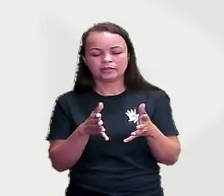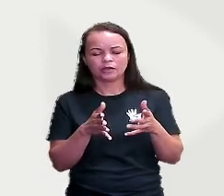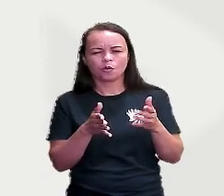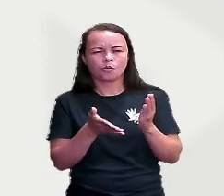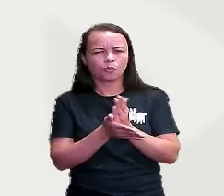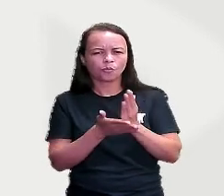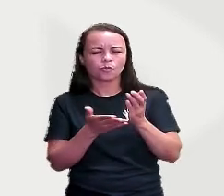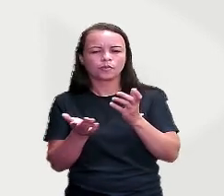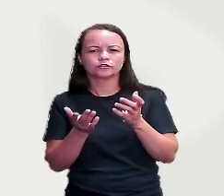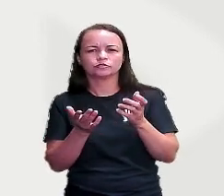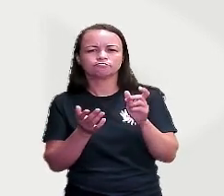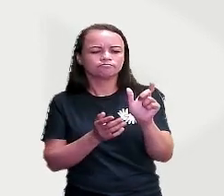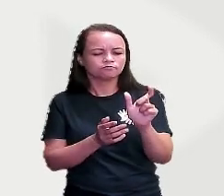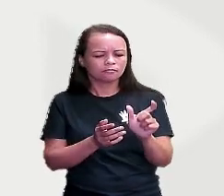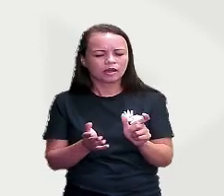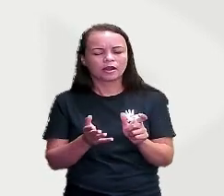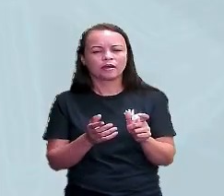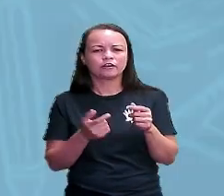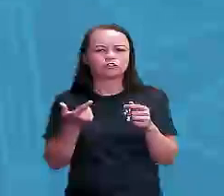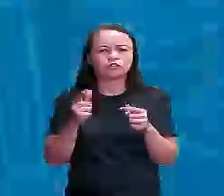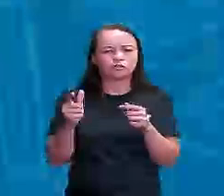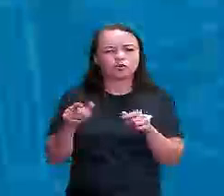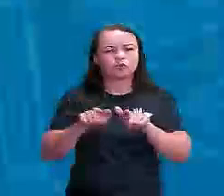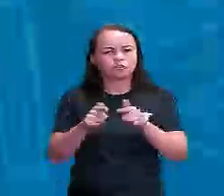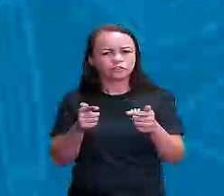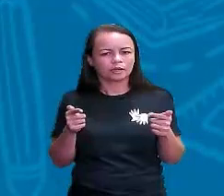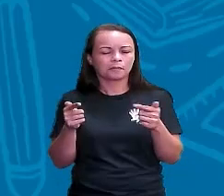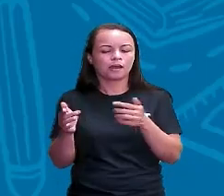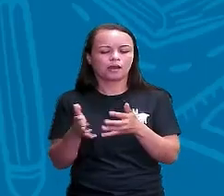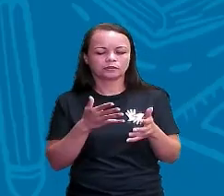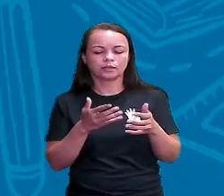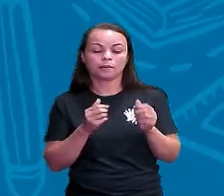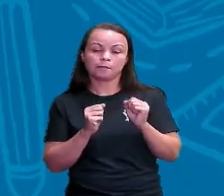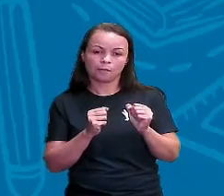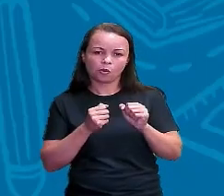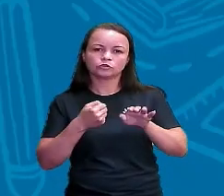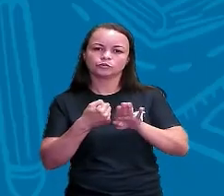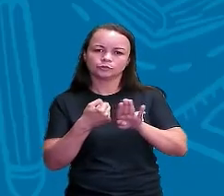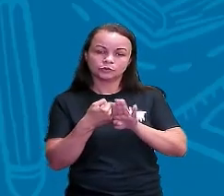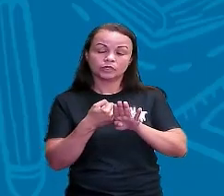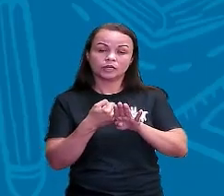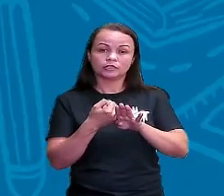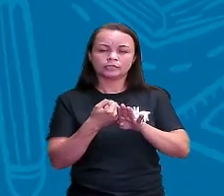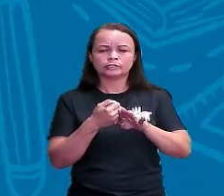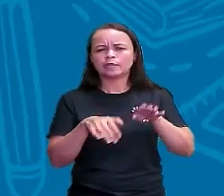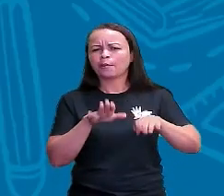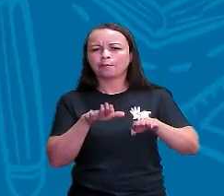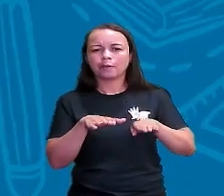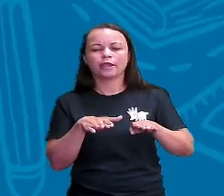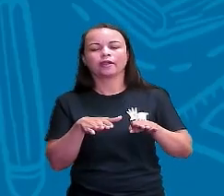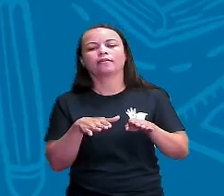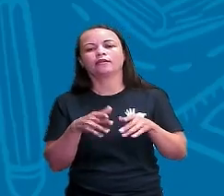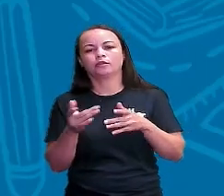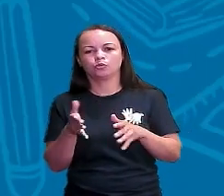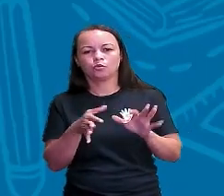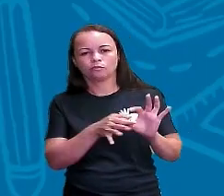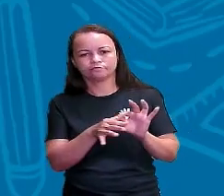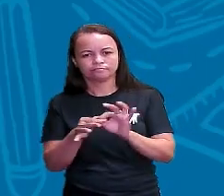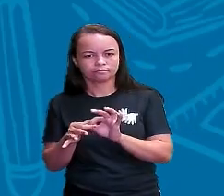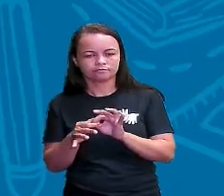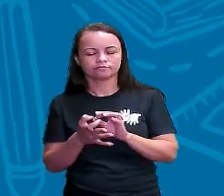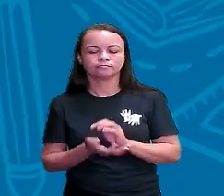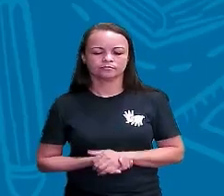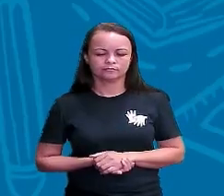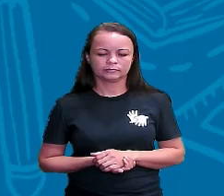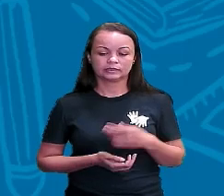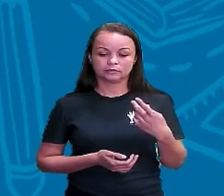outras classes gramaticais, elas podem ser substantivadas dependendo aí do contexto. Ó, para isso, elas são